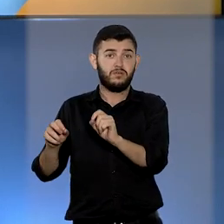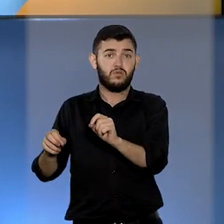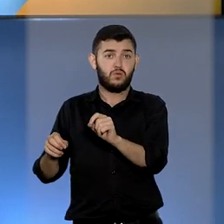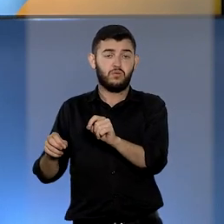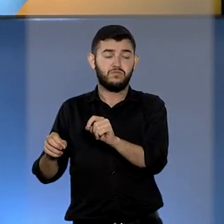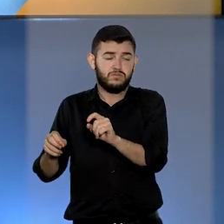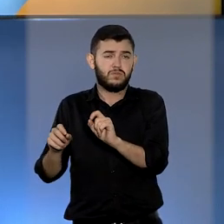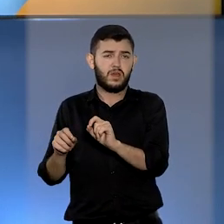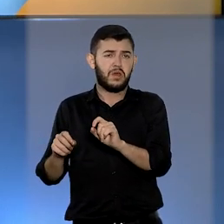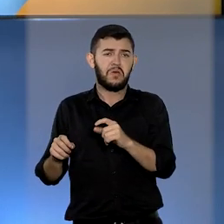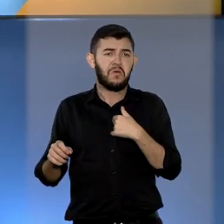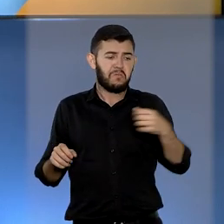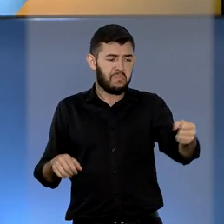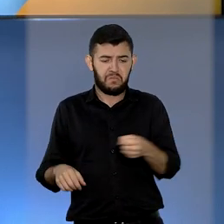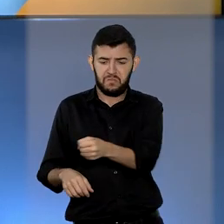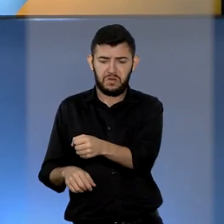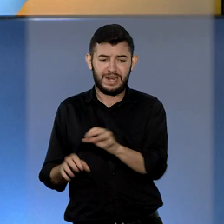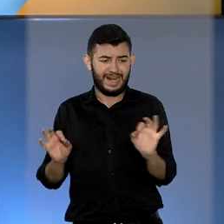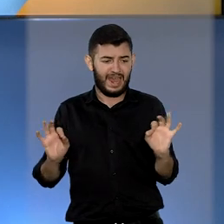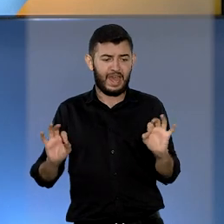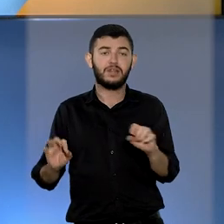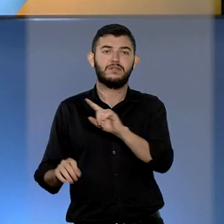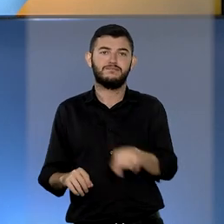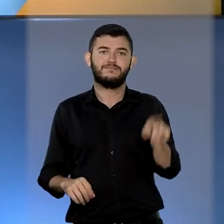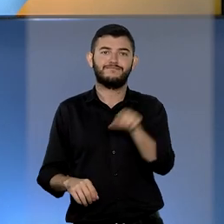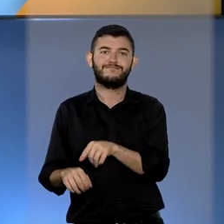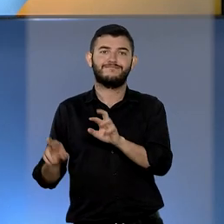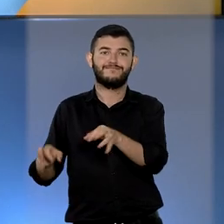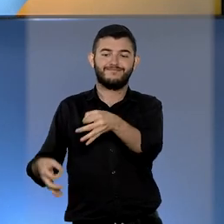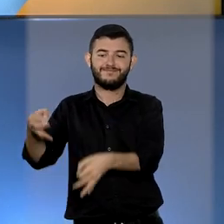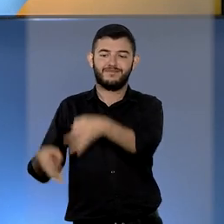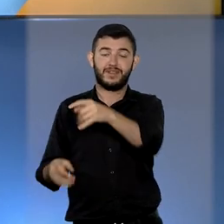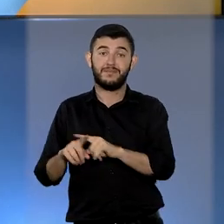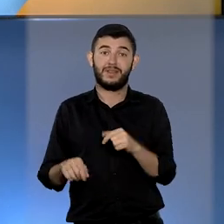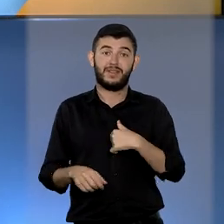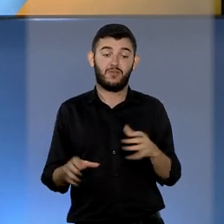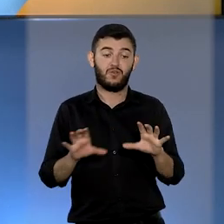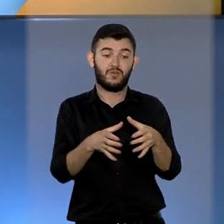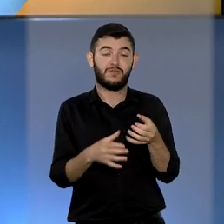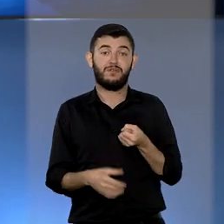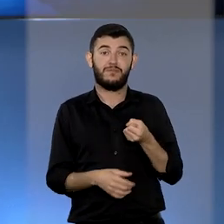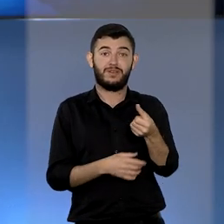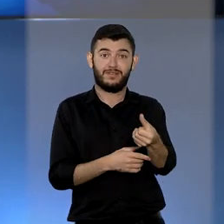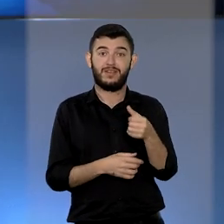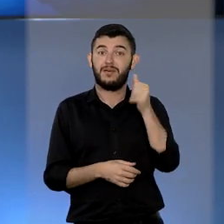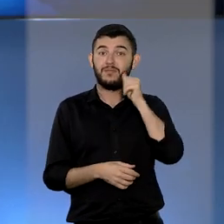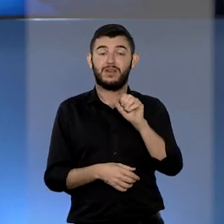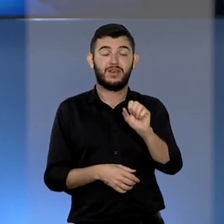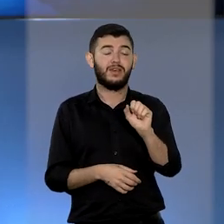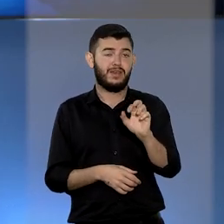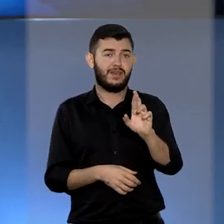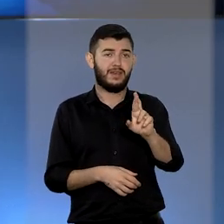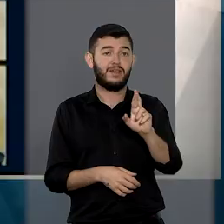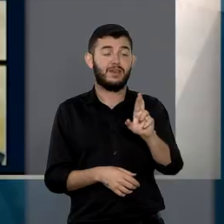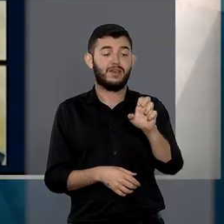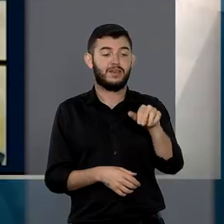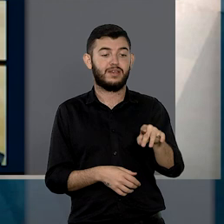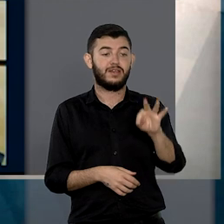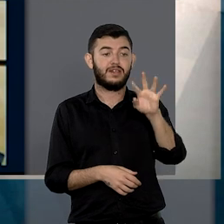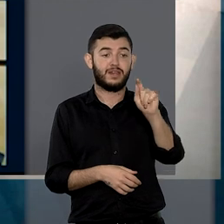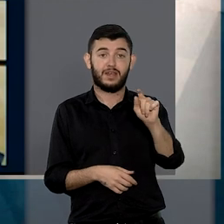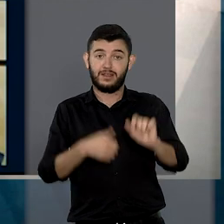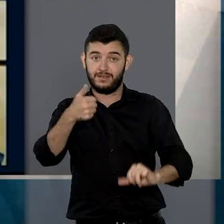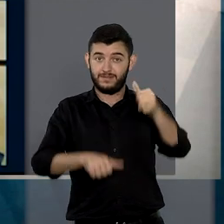Você confere a decisão da sexta turma com a repórter Samanta Pessanha. De forma unânime, o